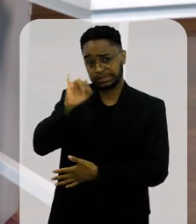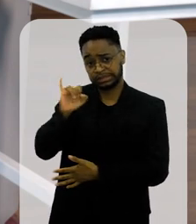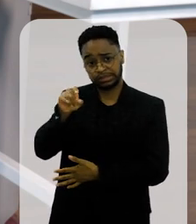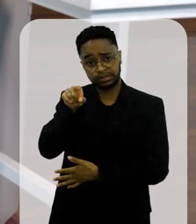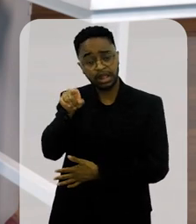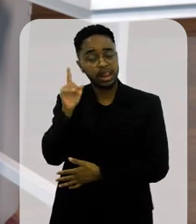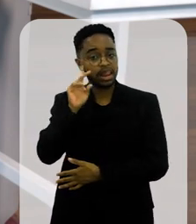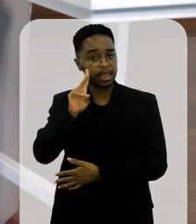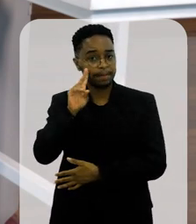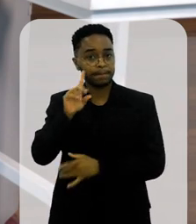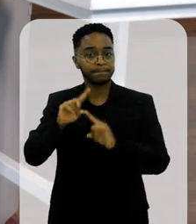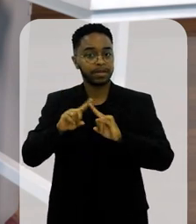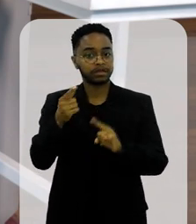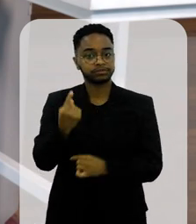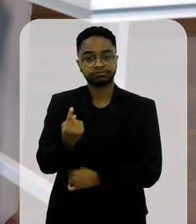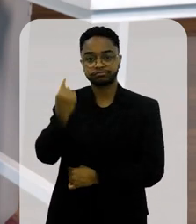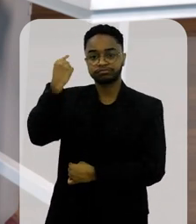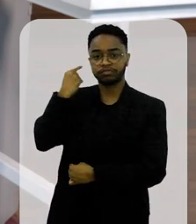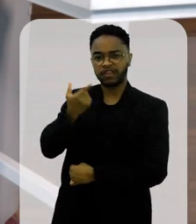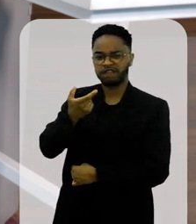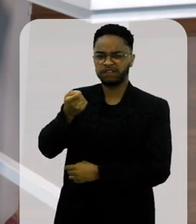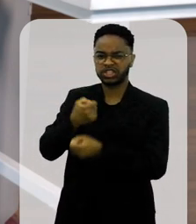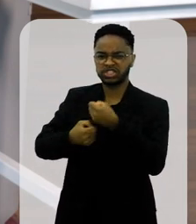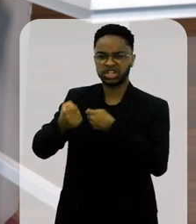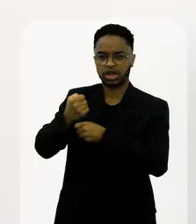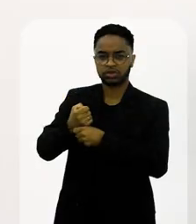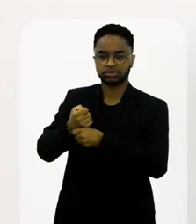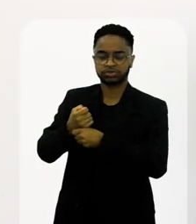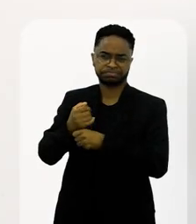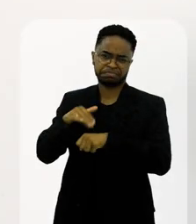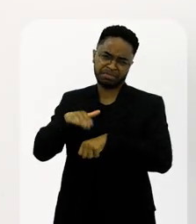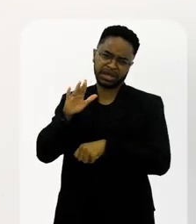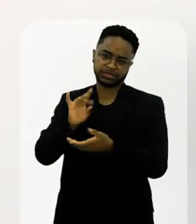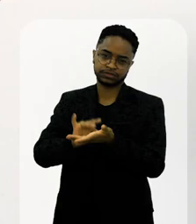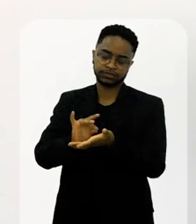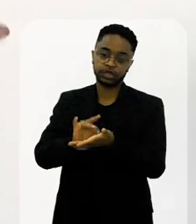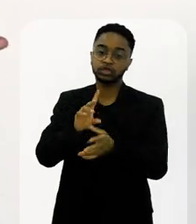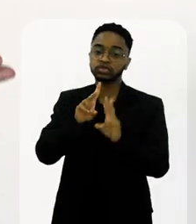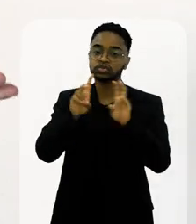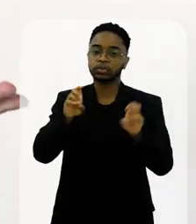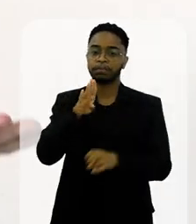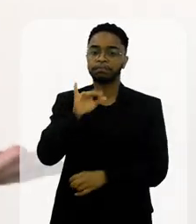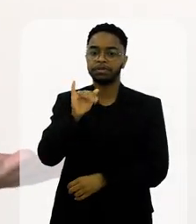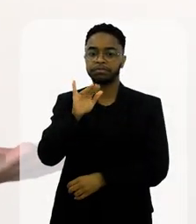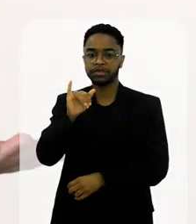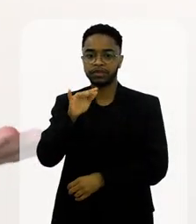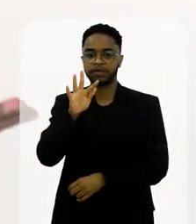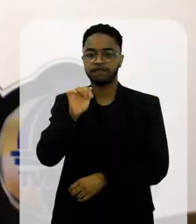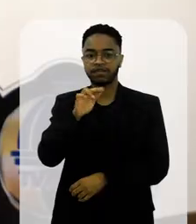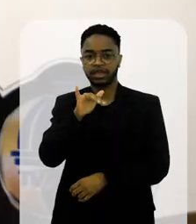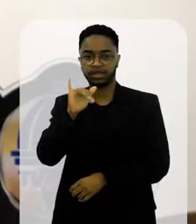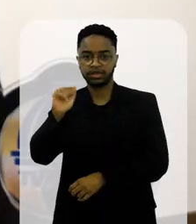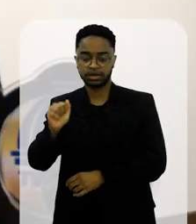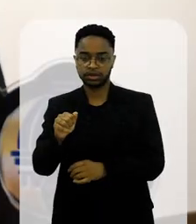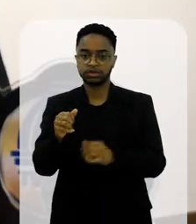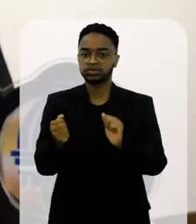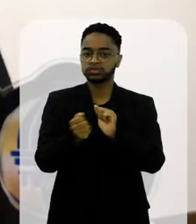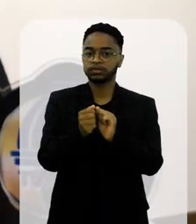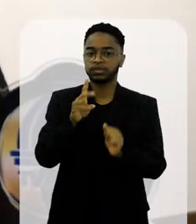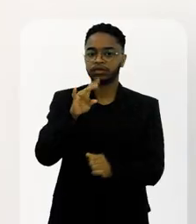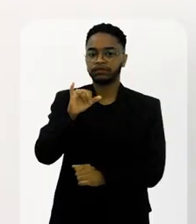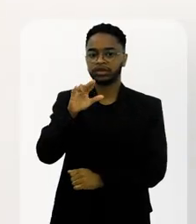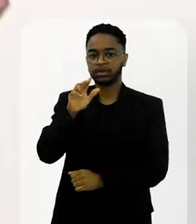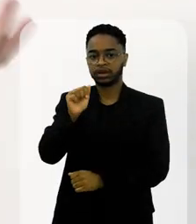você vai lembrar disso, mas há 20 anos atrás, mais de 20 anos atrás, você fez um carnaval sobre Bibi Ferreira, na Viradouro.